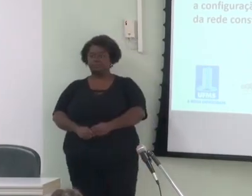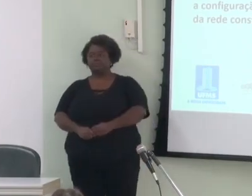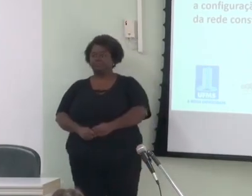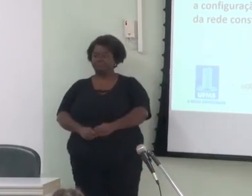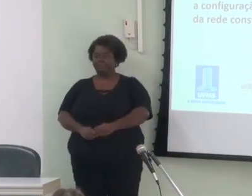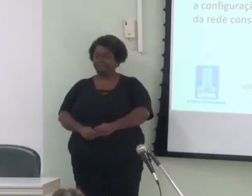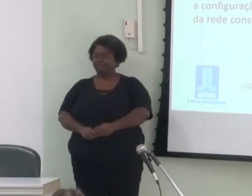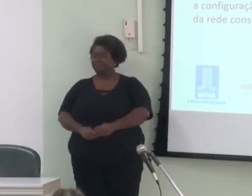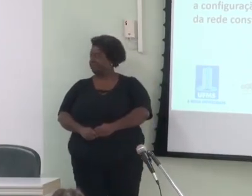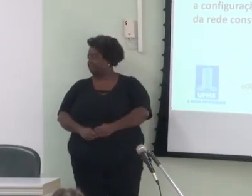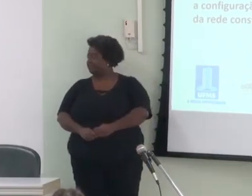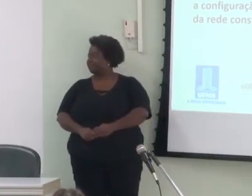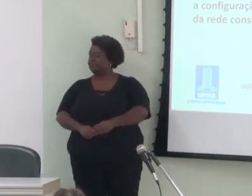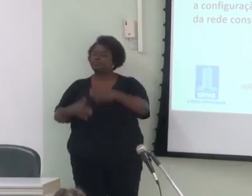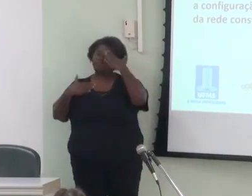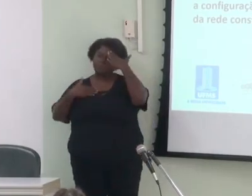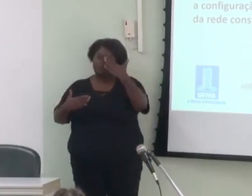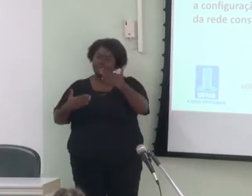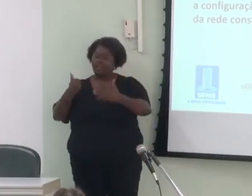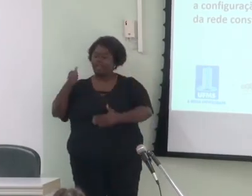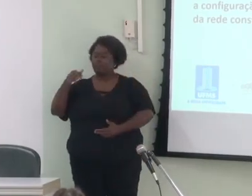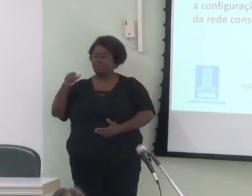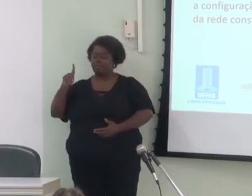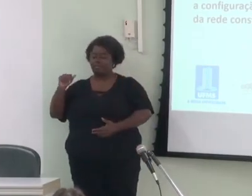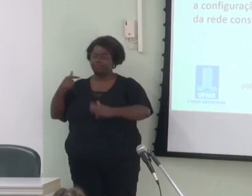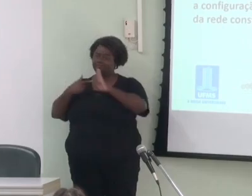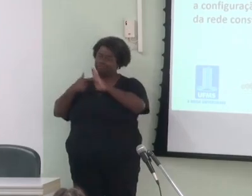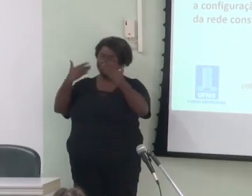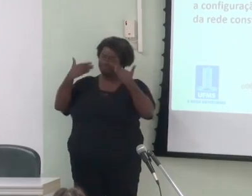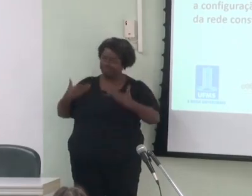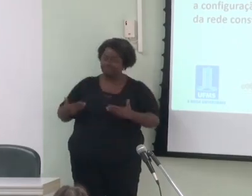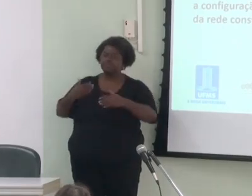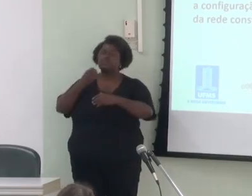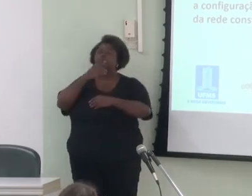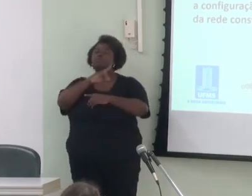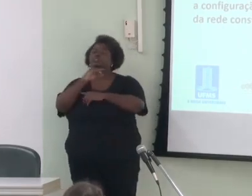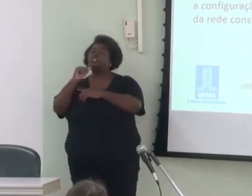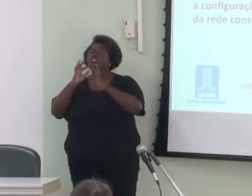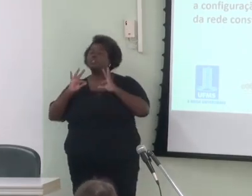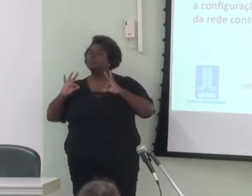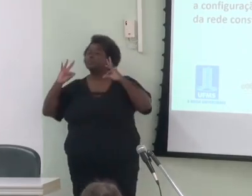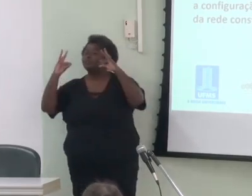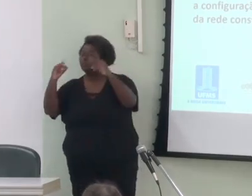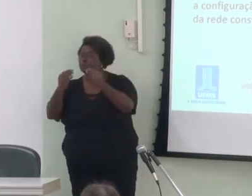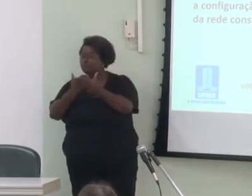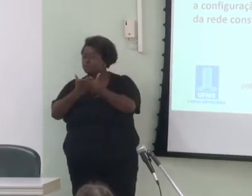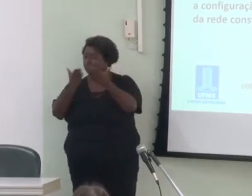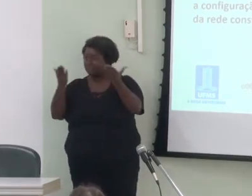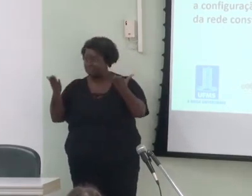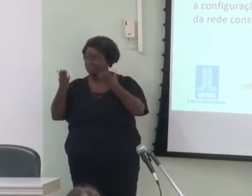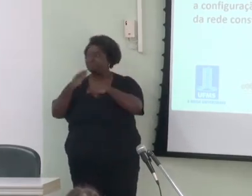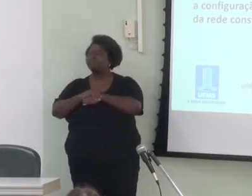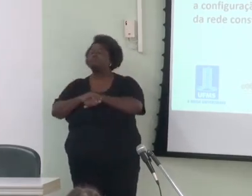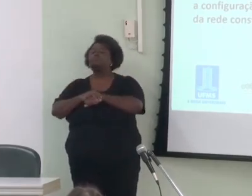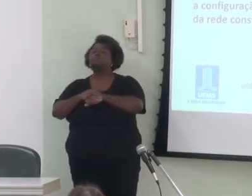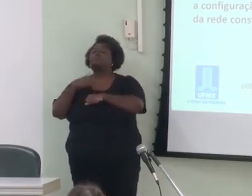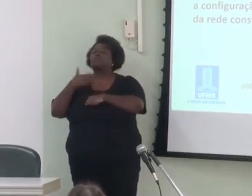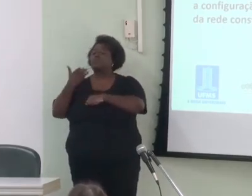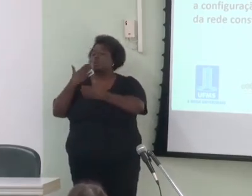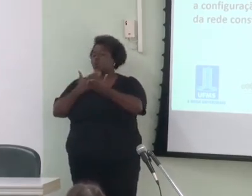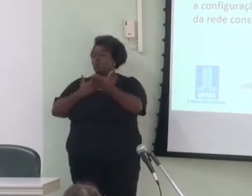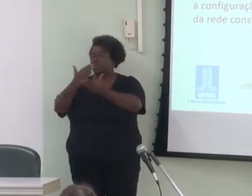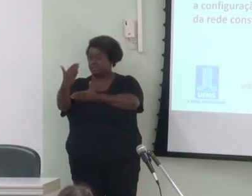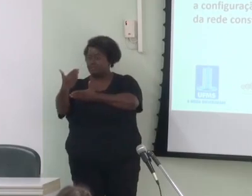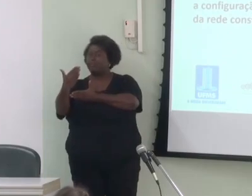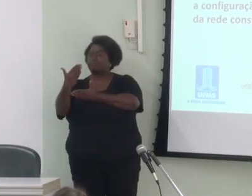Obrigada Amanda Bom dia a todas e a todos Eu quero começar a minha